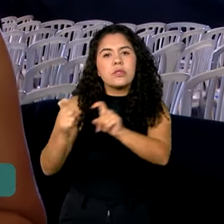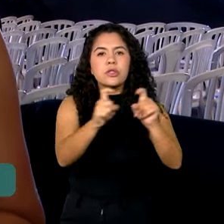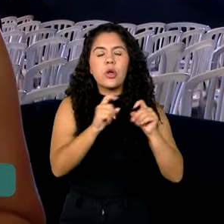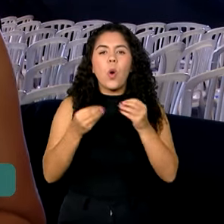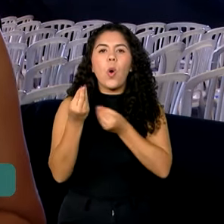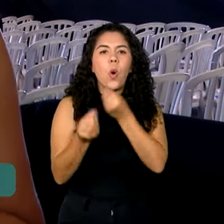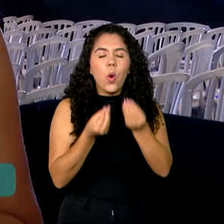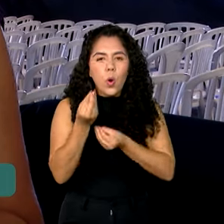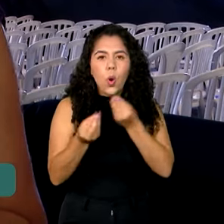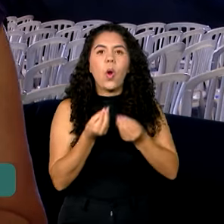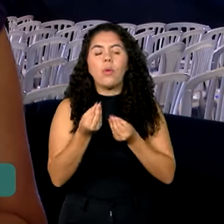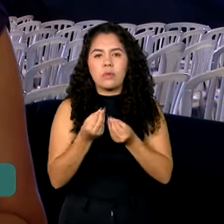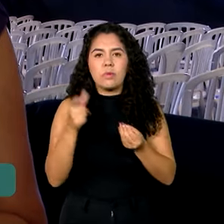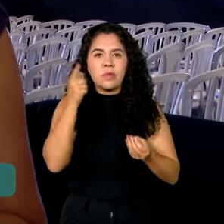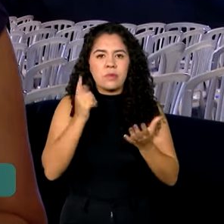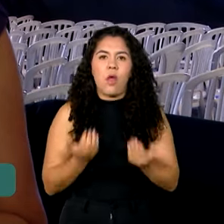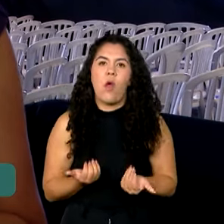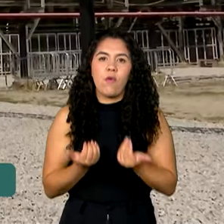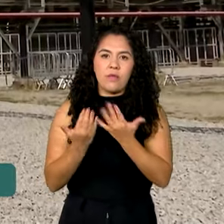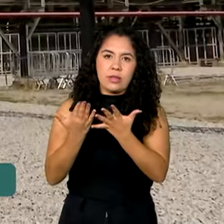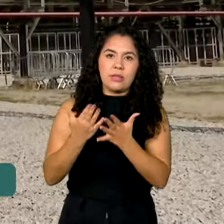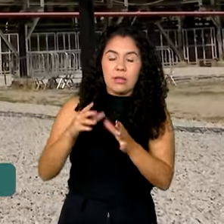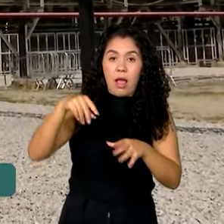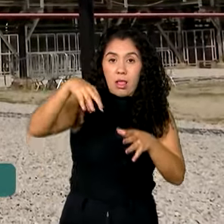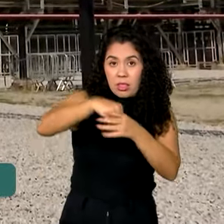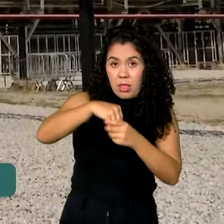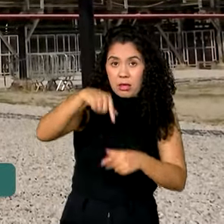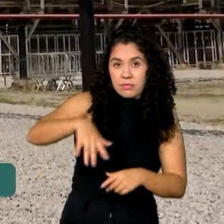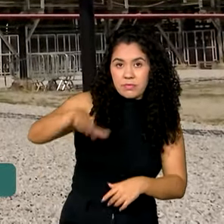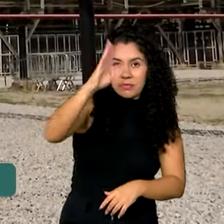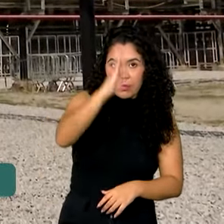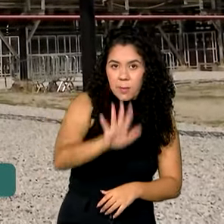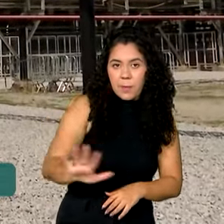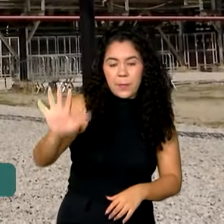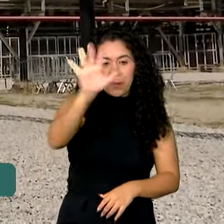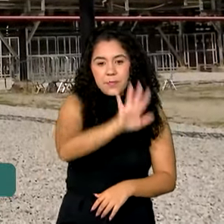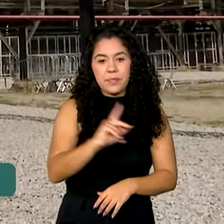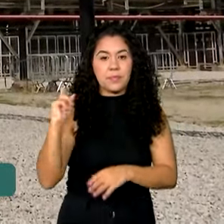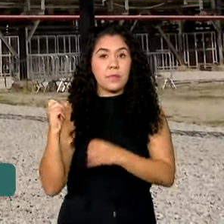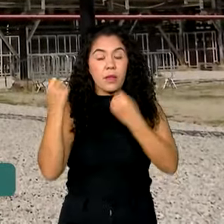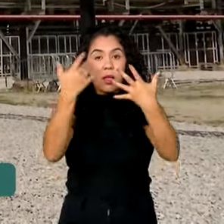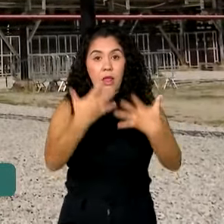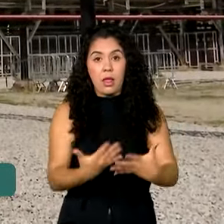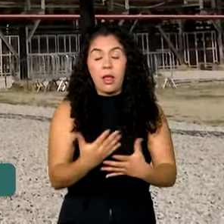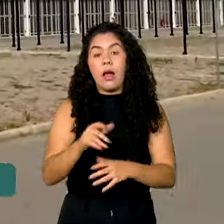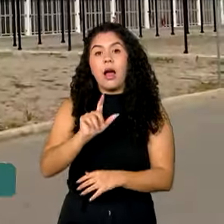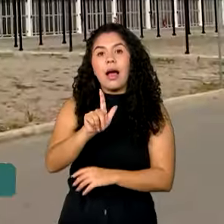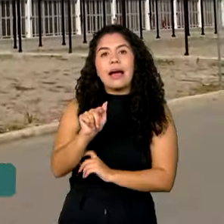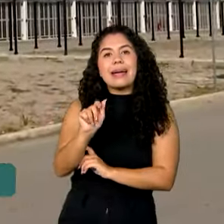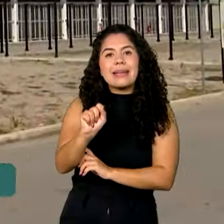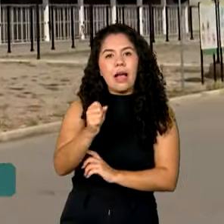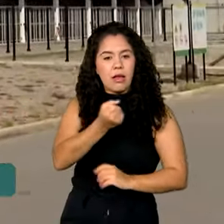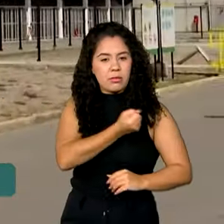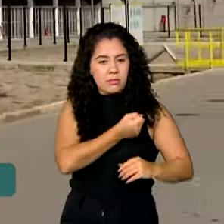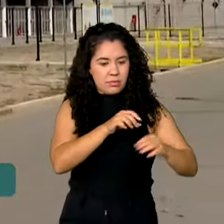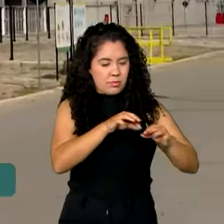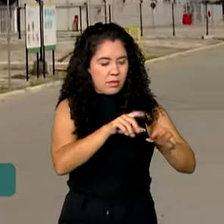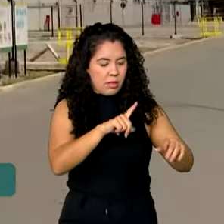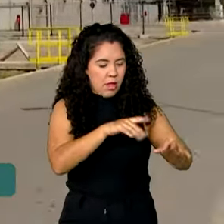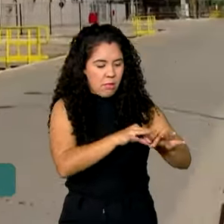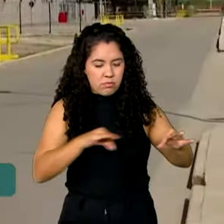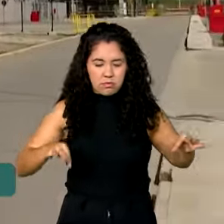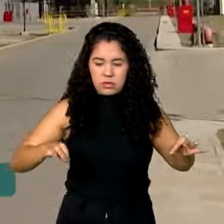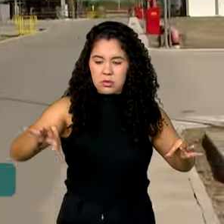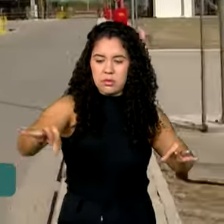oferta do insumo no mercado interno. O gasoduto tem 355 quilômetros de extensão.